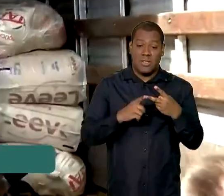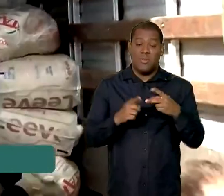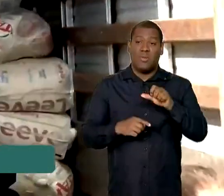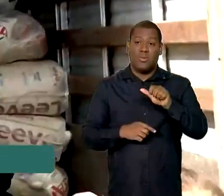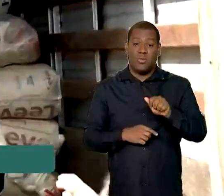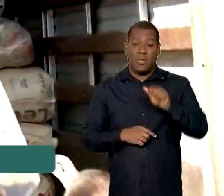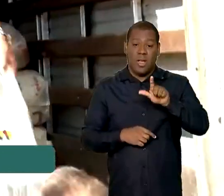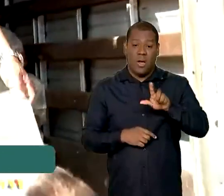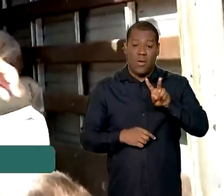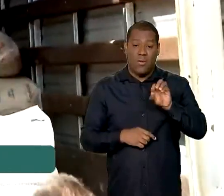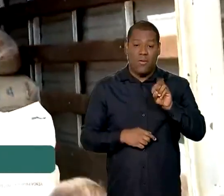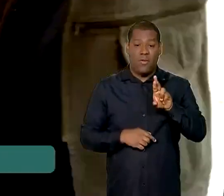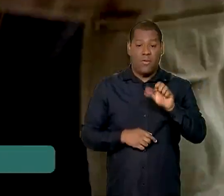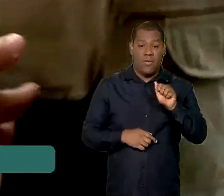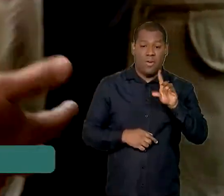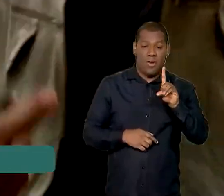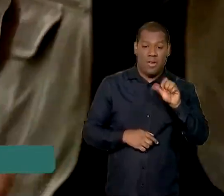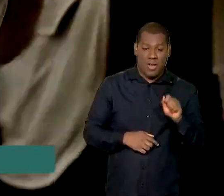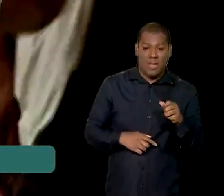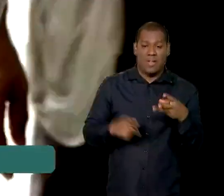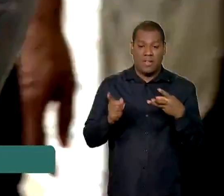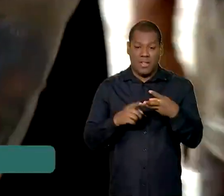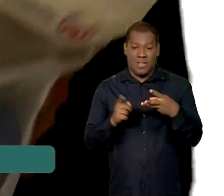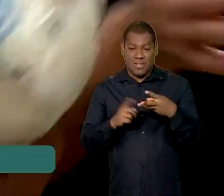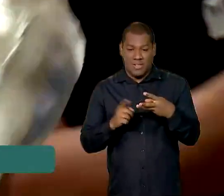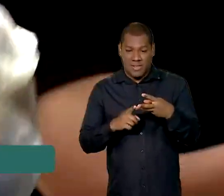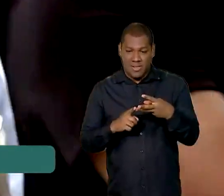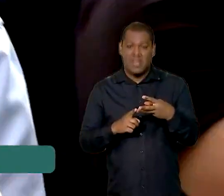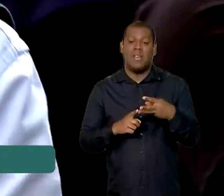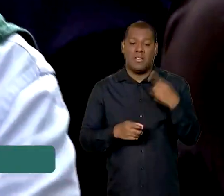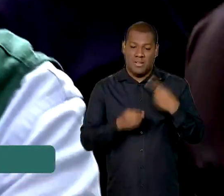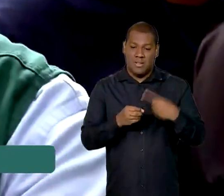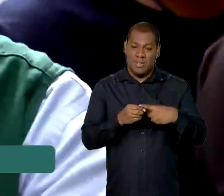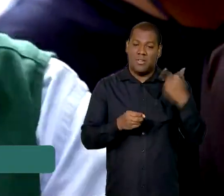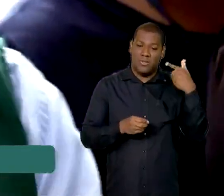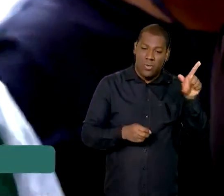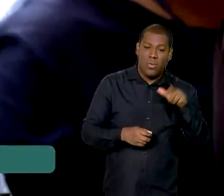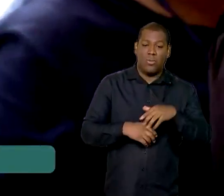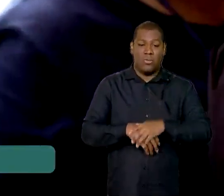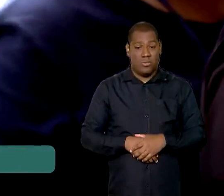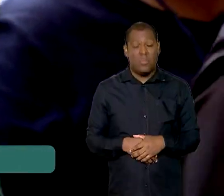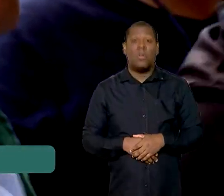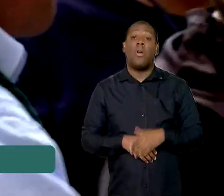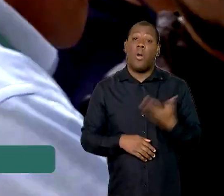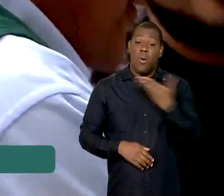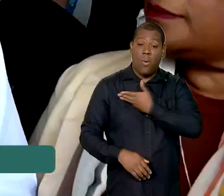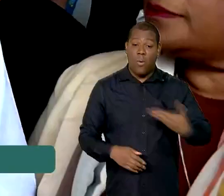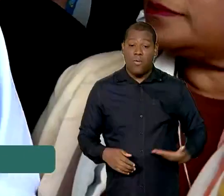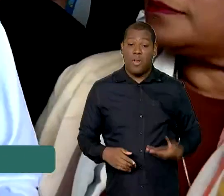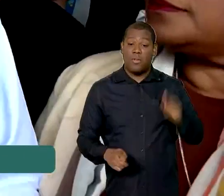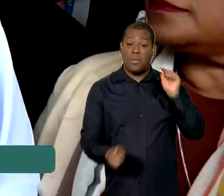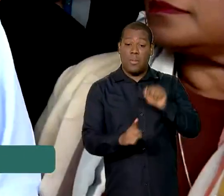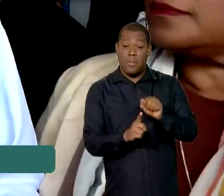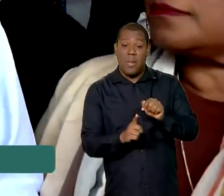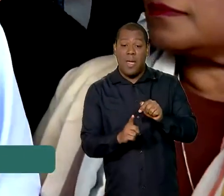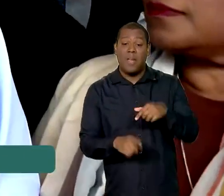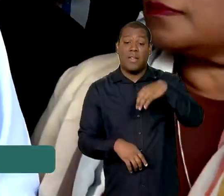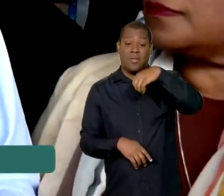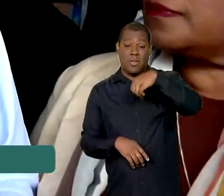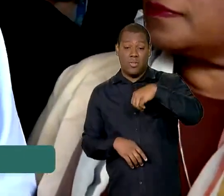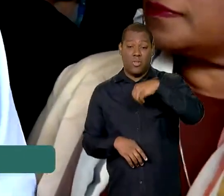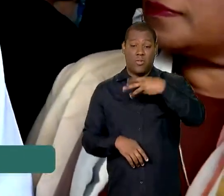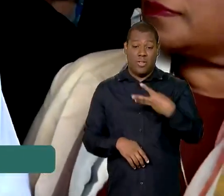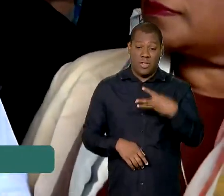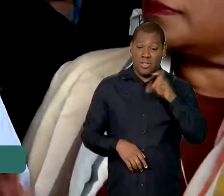Ao todo, serão 97 mil cestas de alimentos destinadas ao Rio Grande do Sul. Não faltará